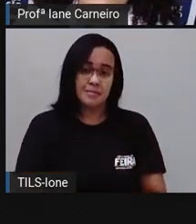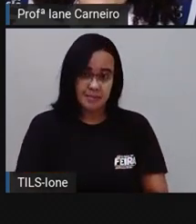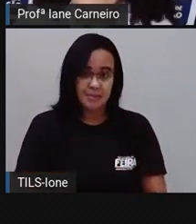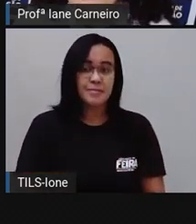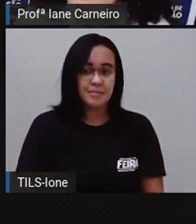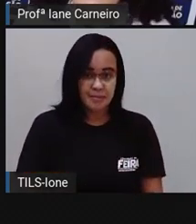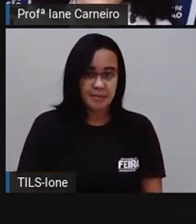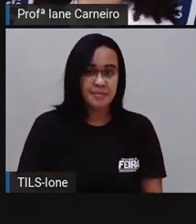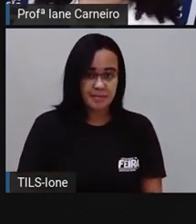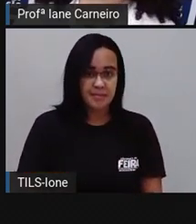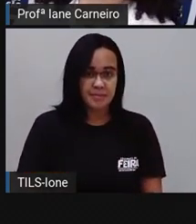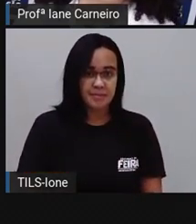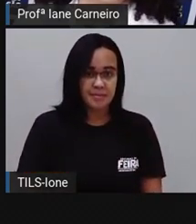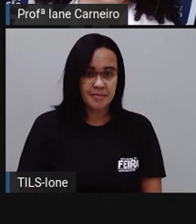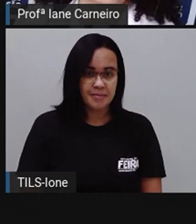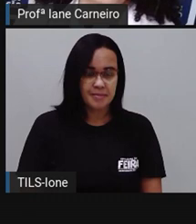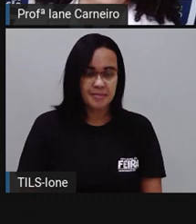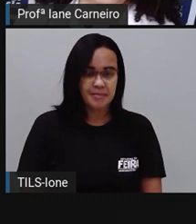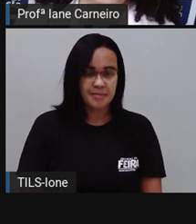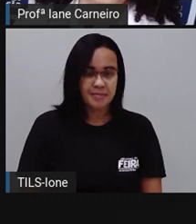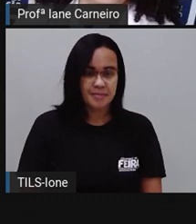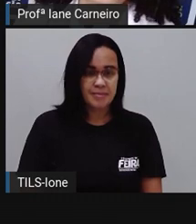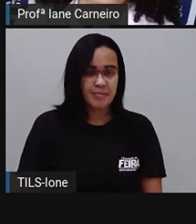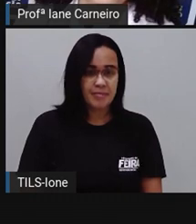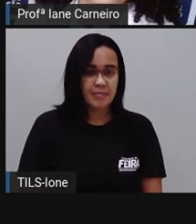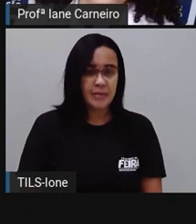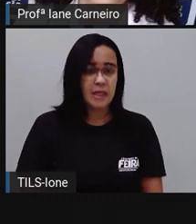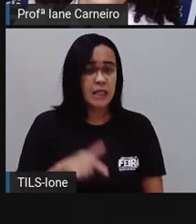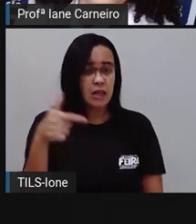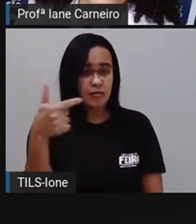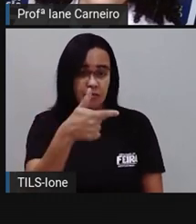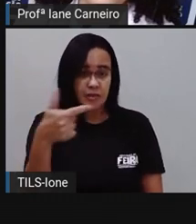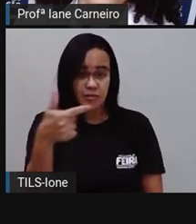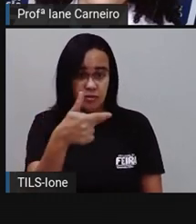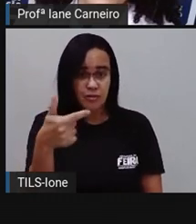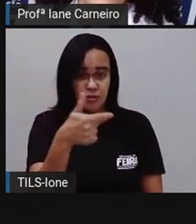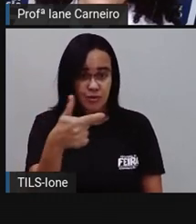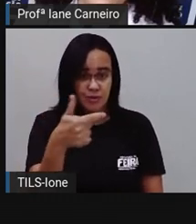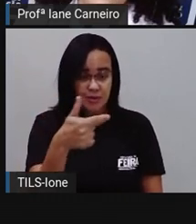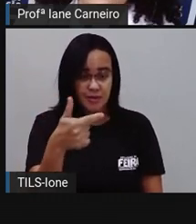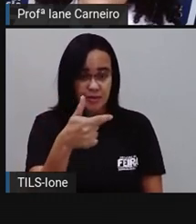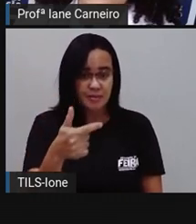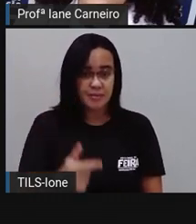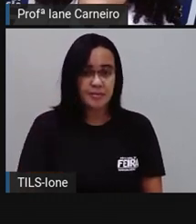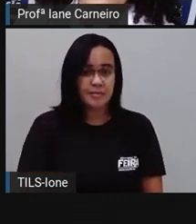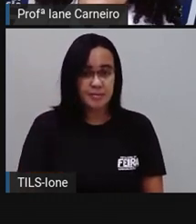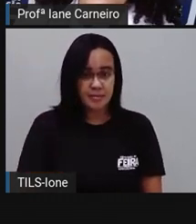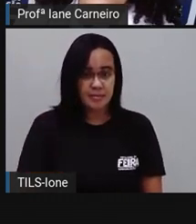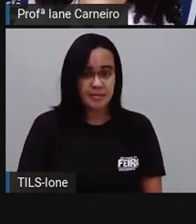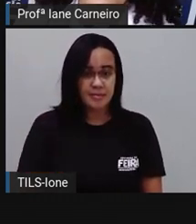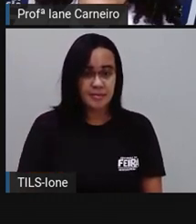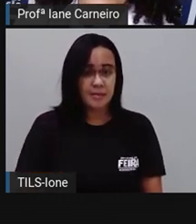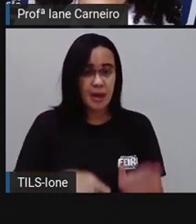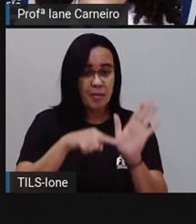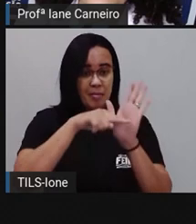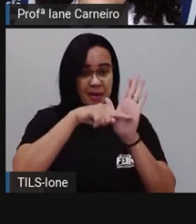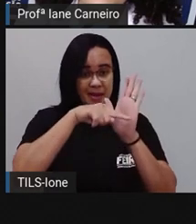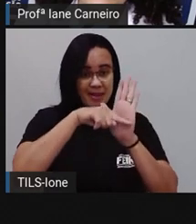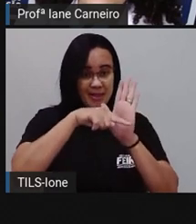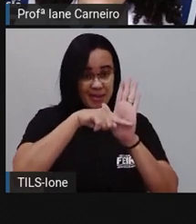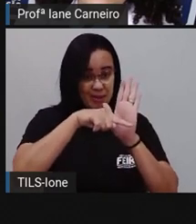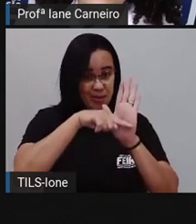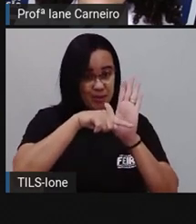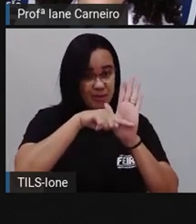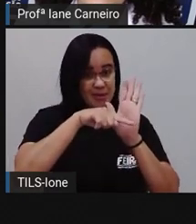para separar. Pronto, 22, né? Essa é a operação que nós vamos